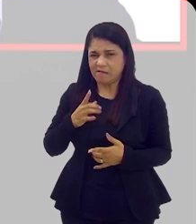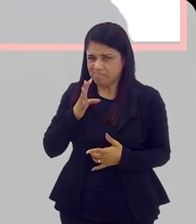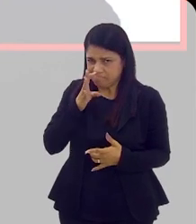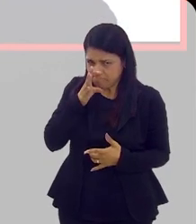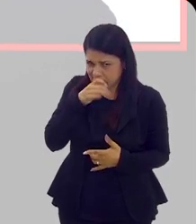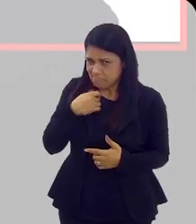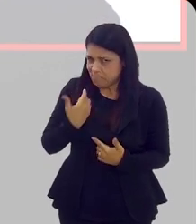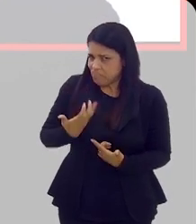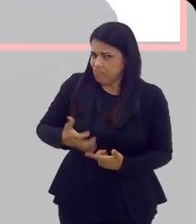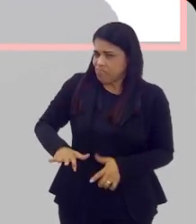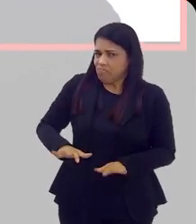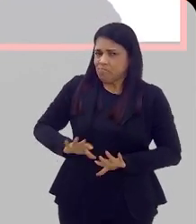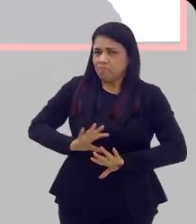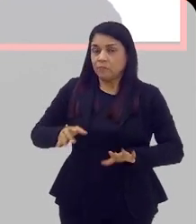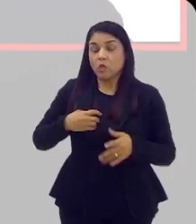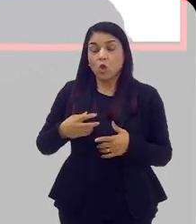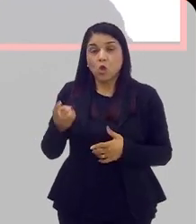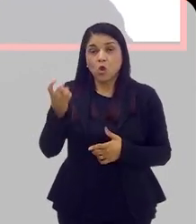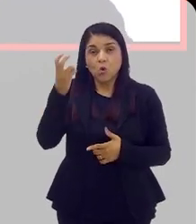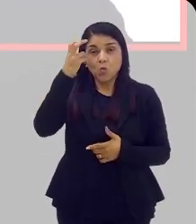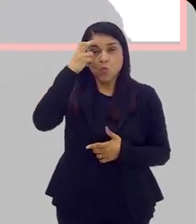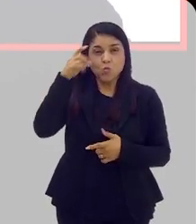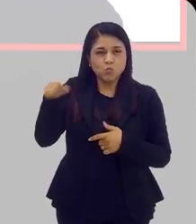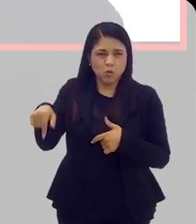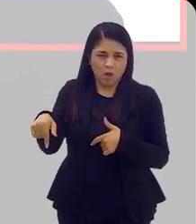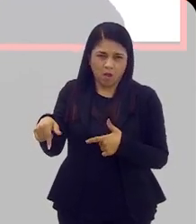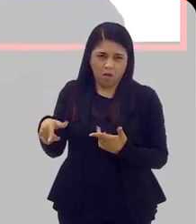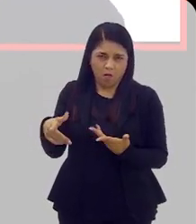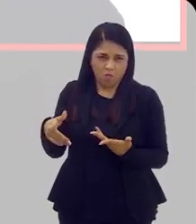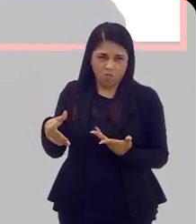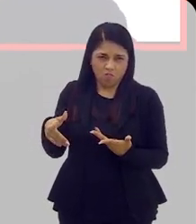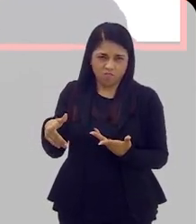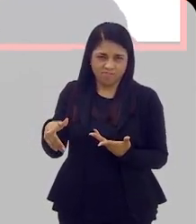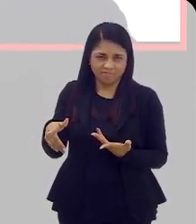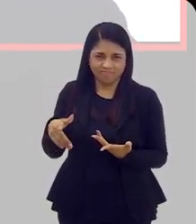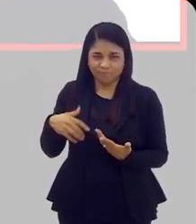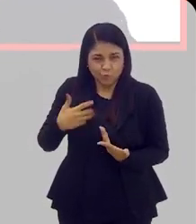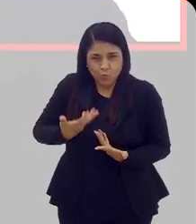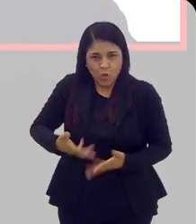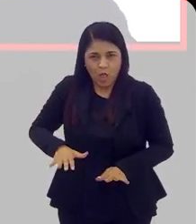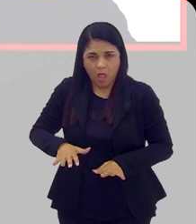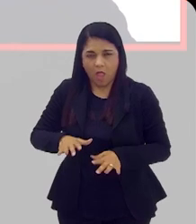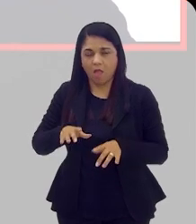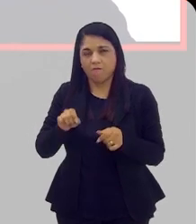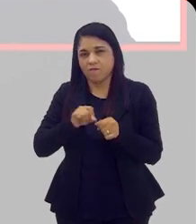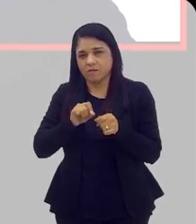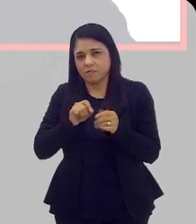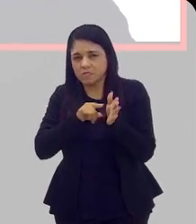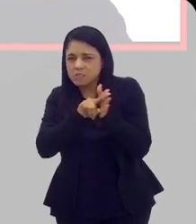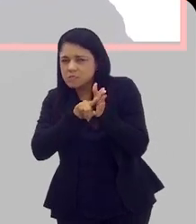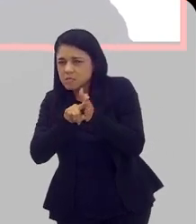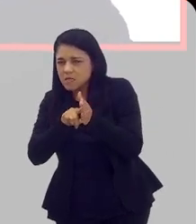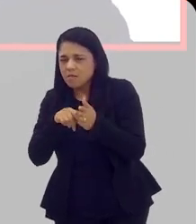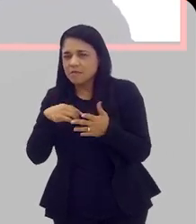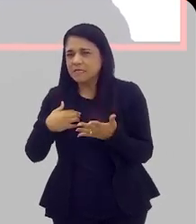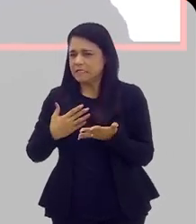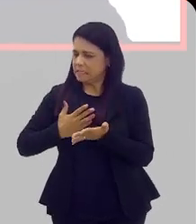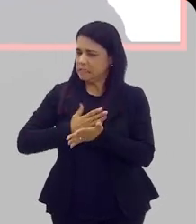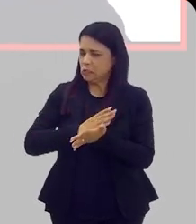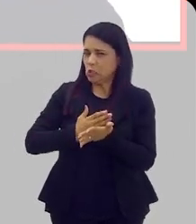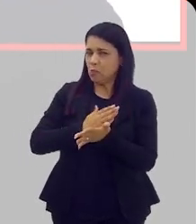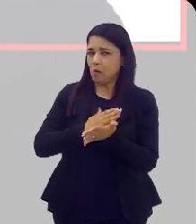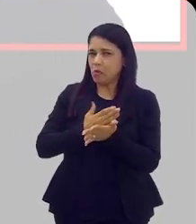resistentes, mais por uma questão cultural do que qualquer outra coisa, que acham que esse exame é muito